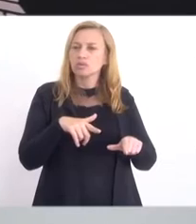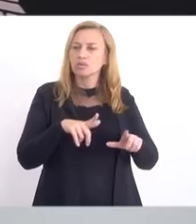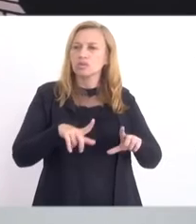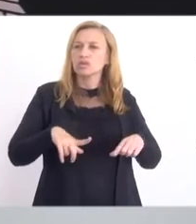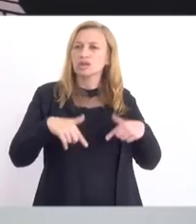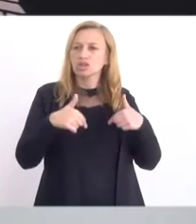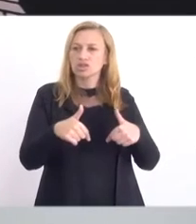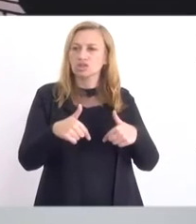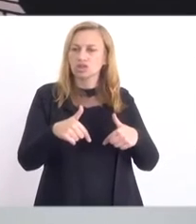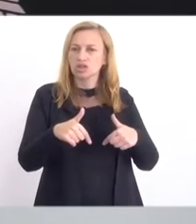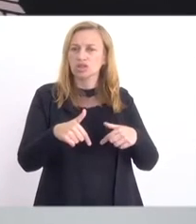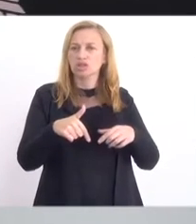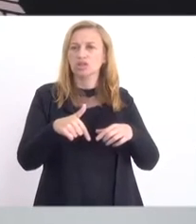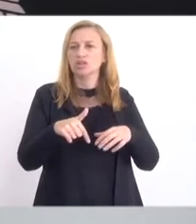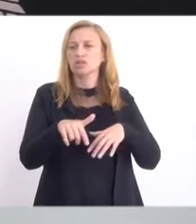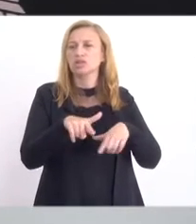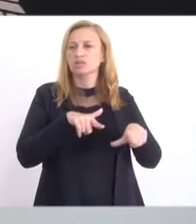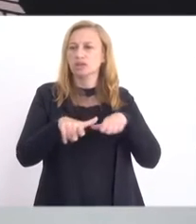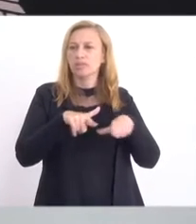digital.